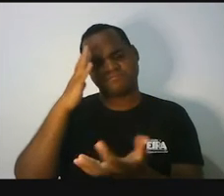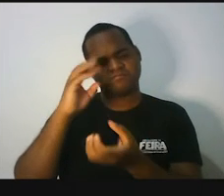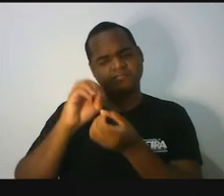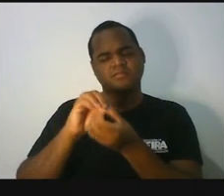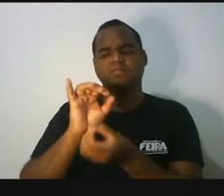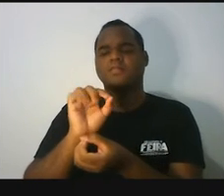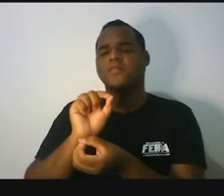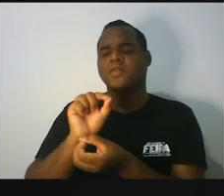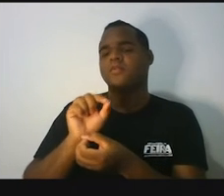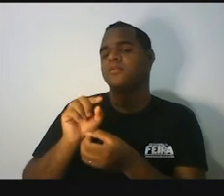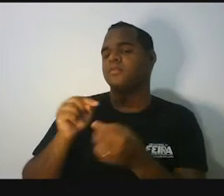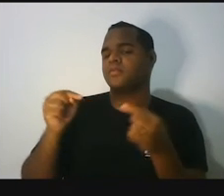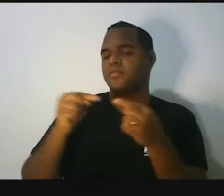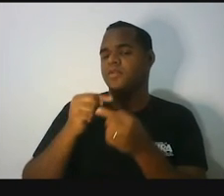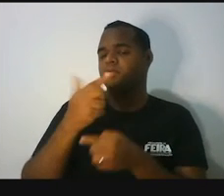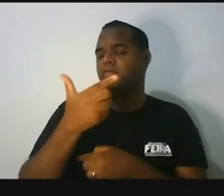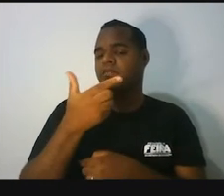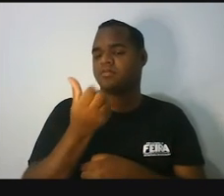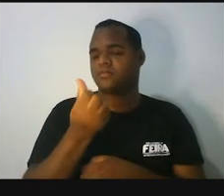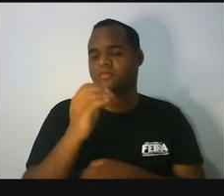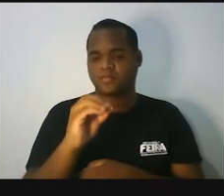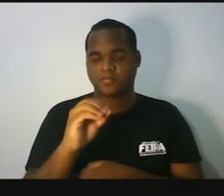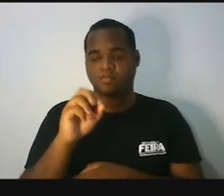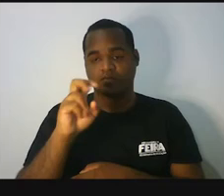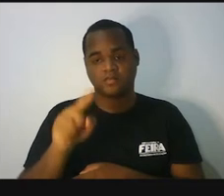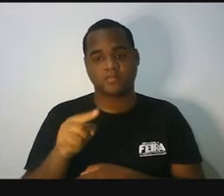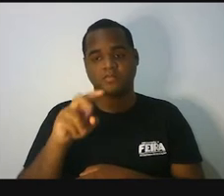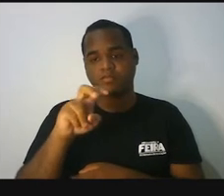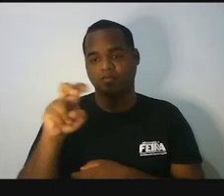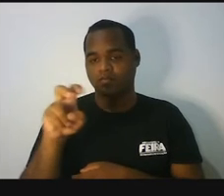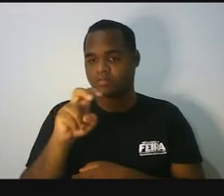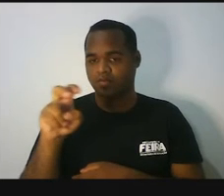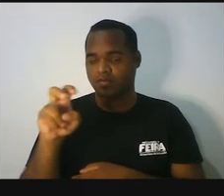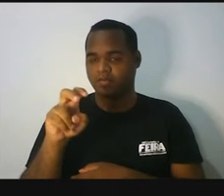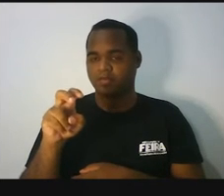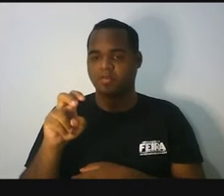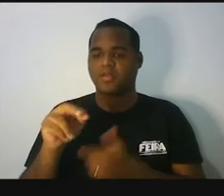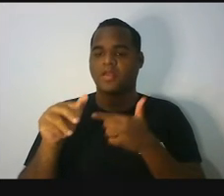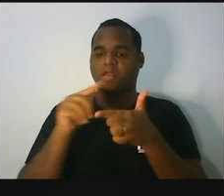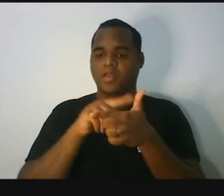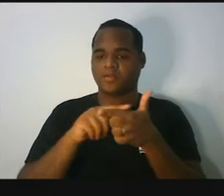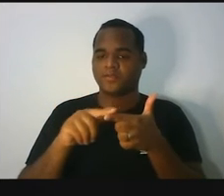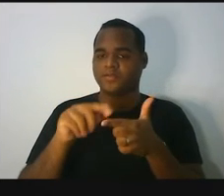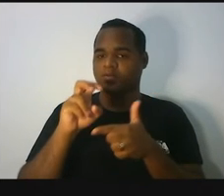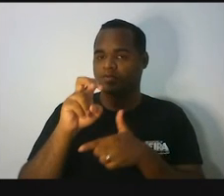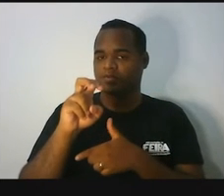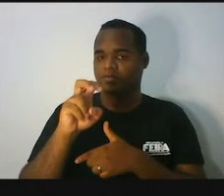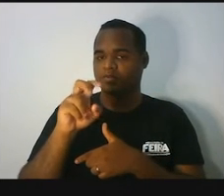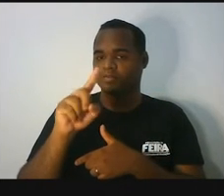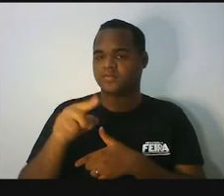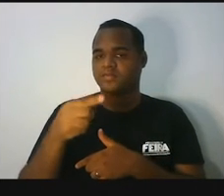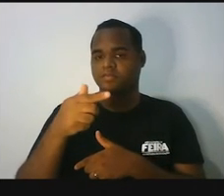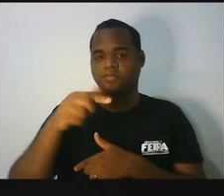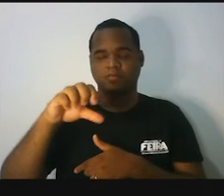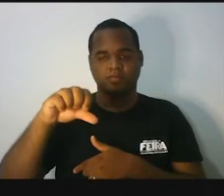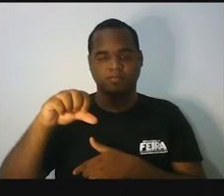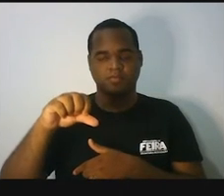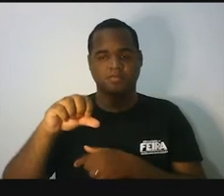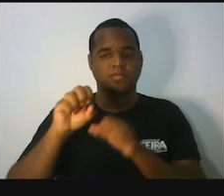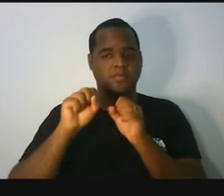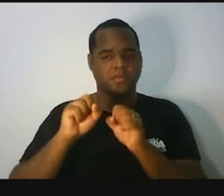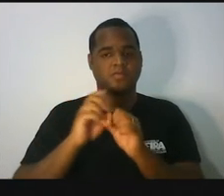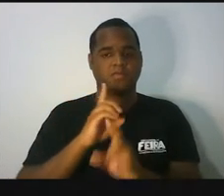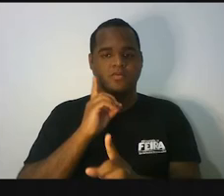pegar 260,55 e dividir por 5,79, que eu vou